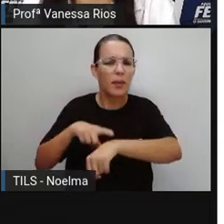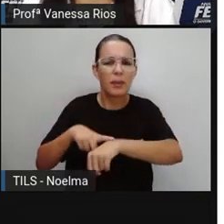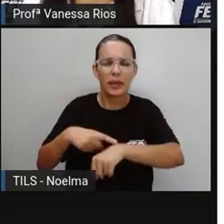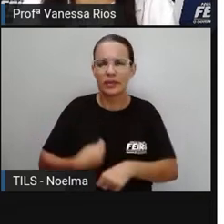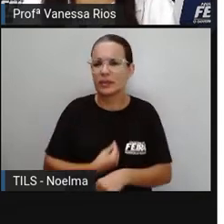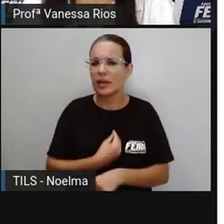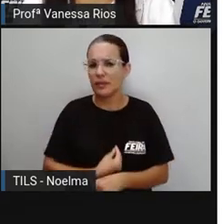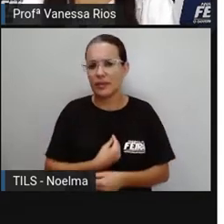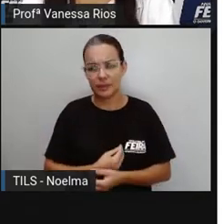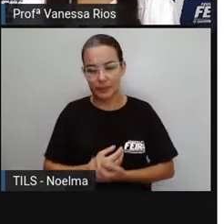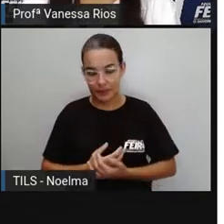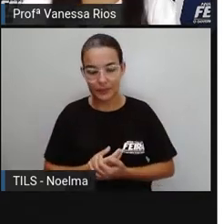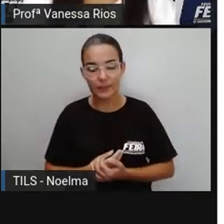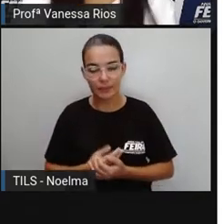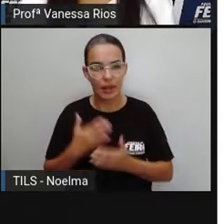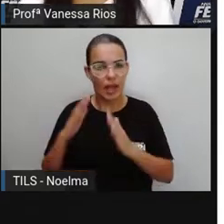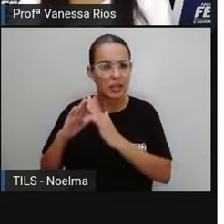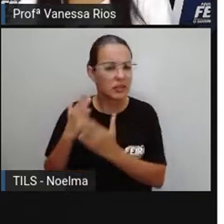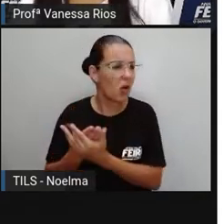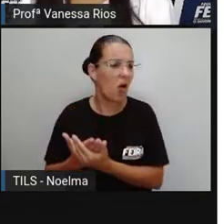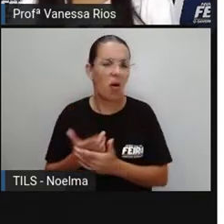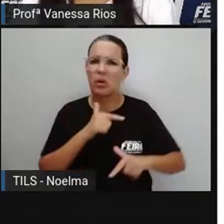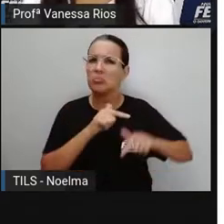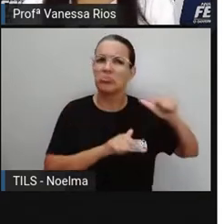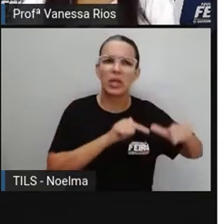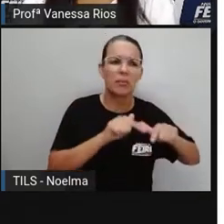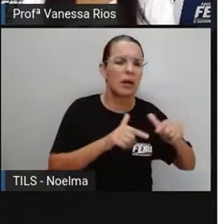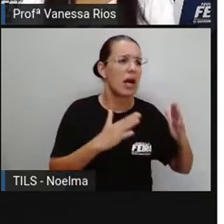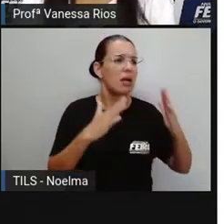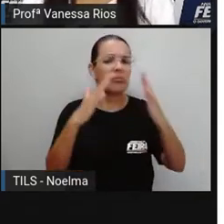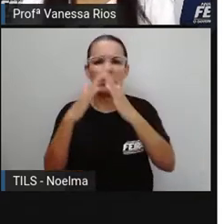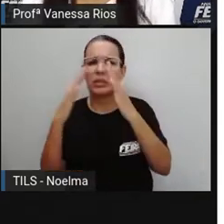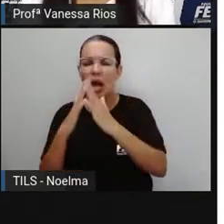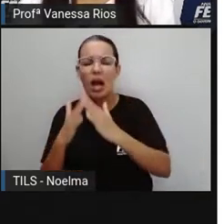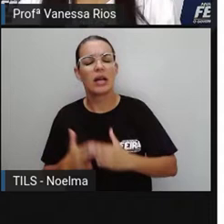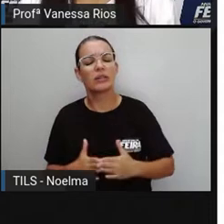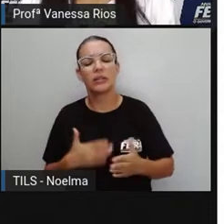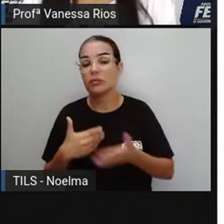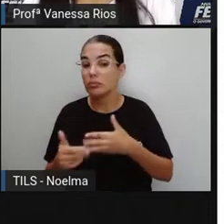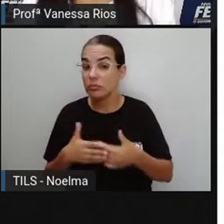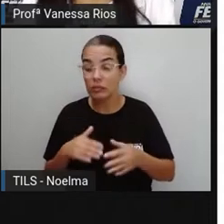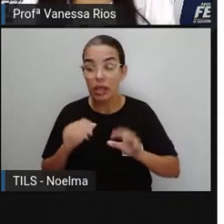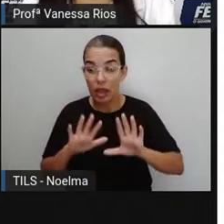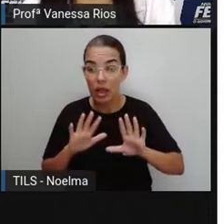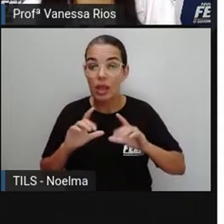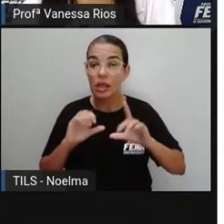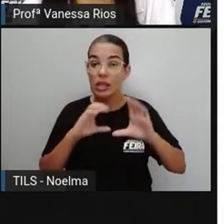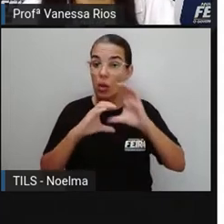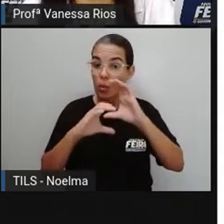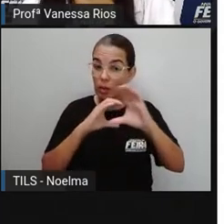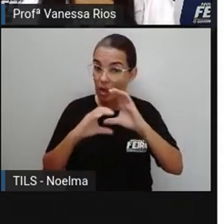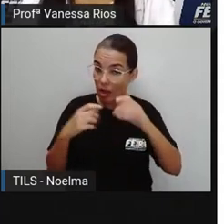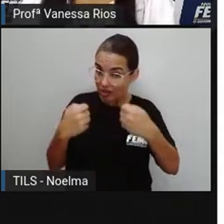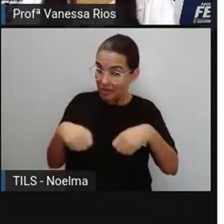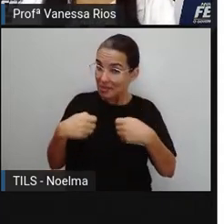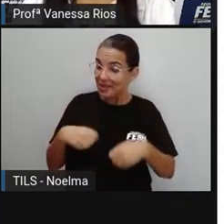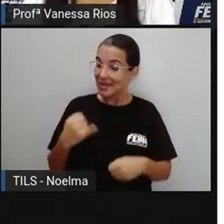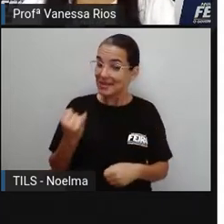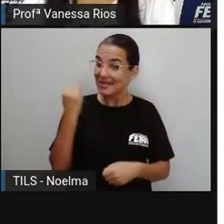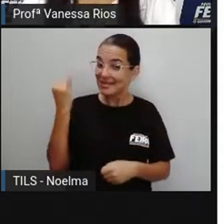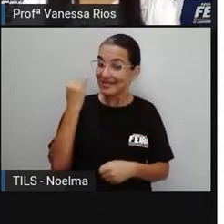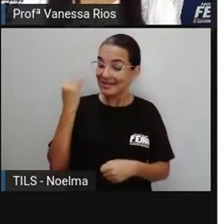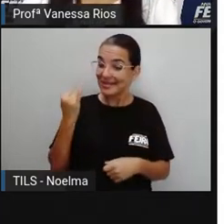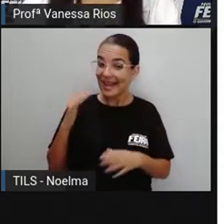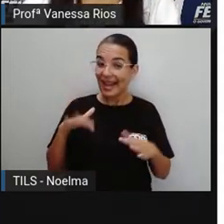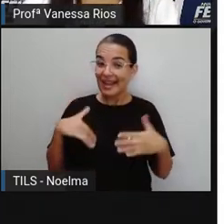vivenciar, né, na escola, no trabalho, em casa. Então, se comunicar é algo necessário. E aí se